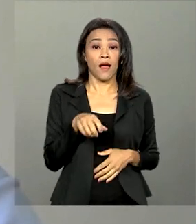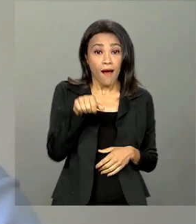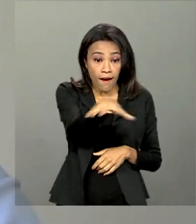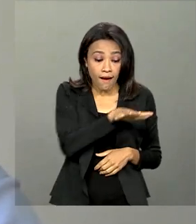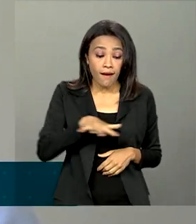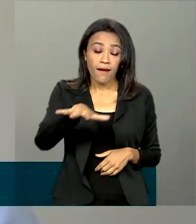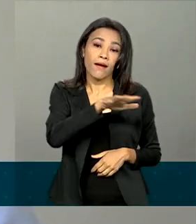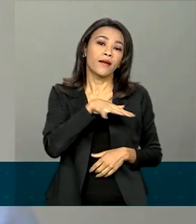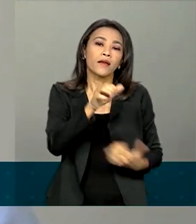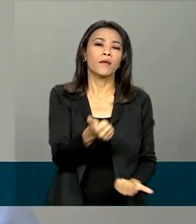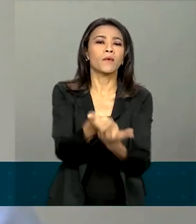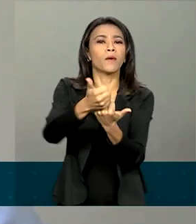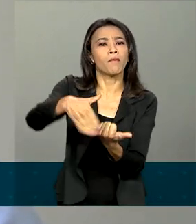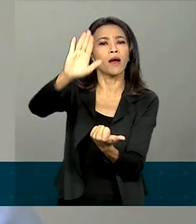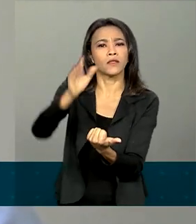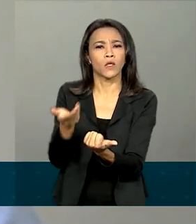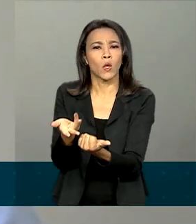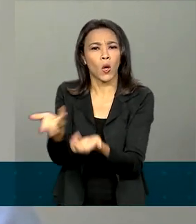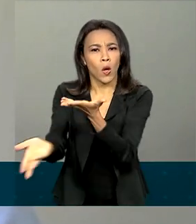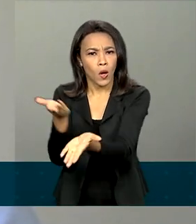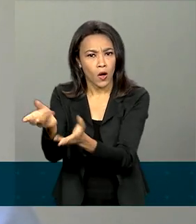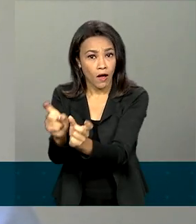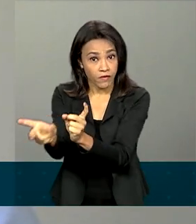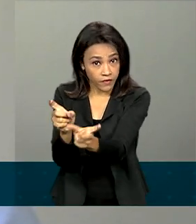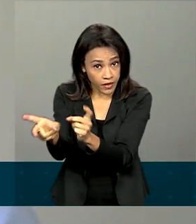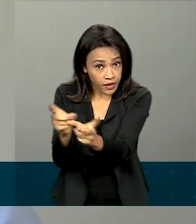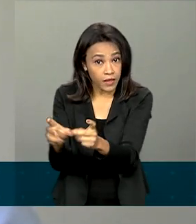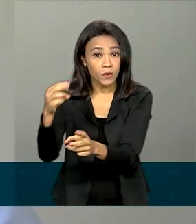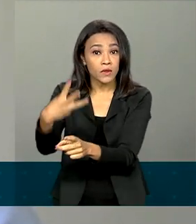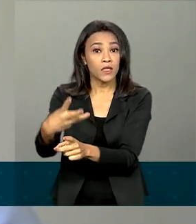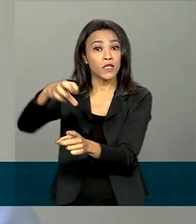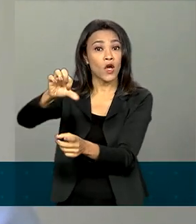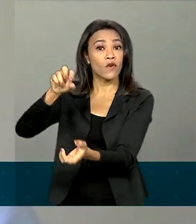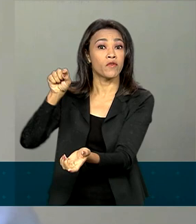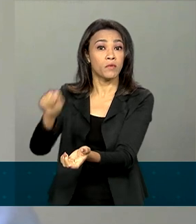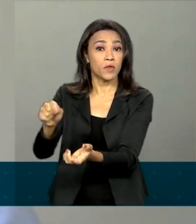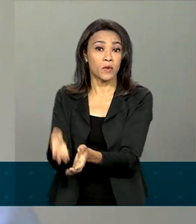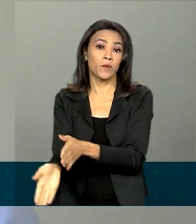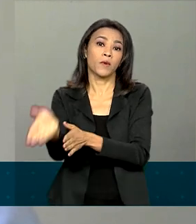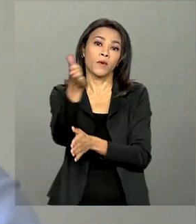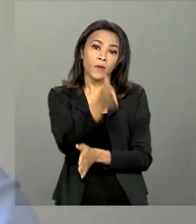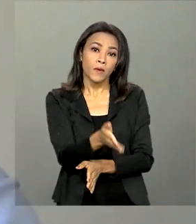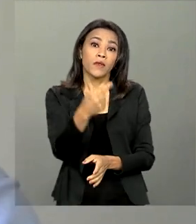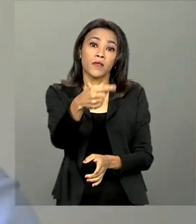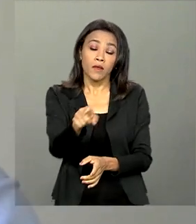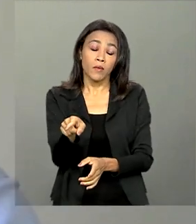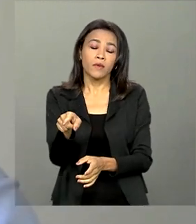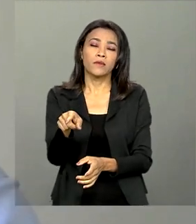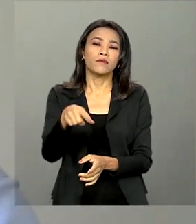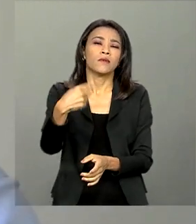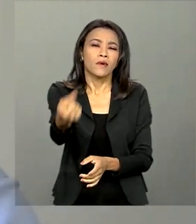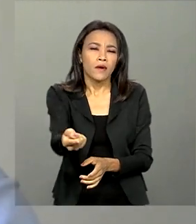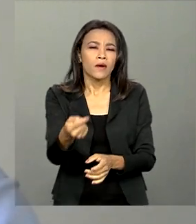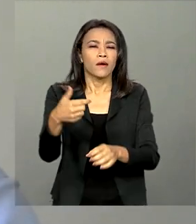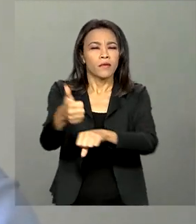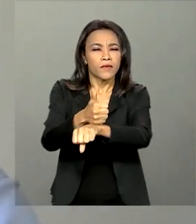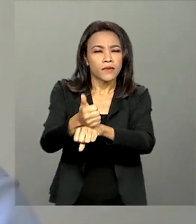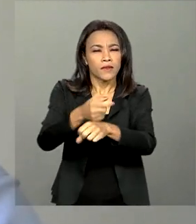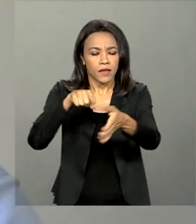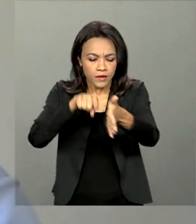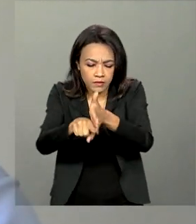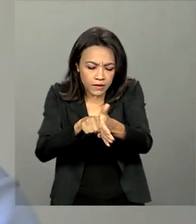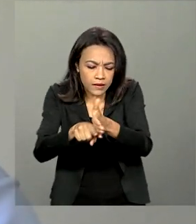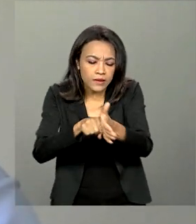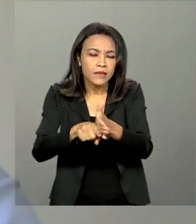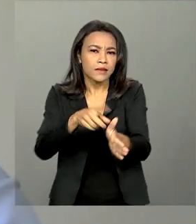para esse saldo foram o comércio, com 39 mil unidades, seguida pelas atividades profissionais, científicas e técnicas,